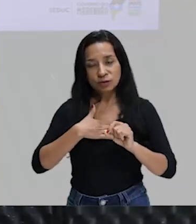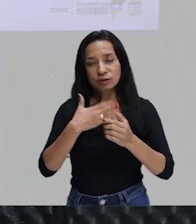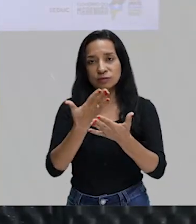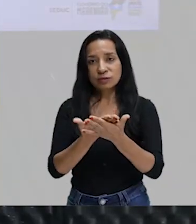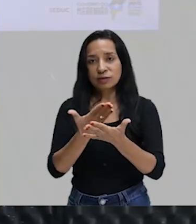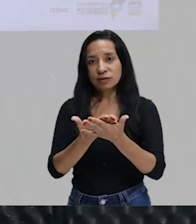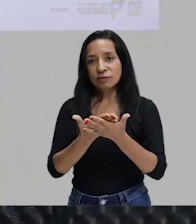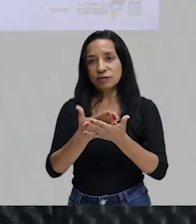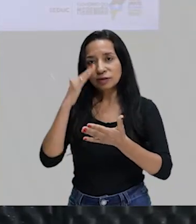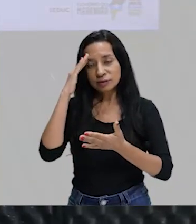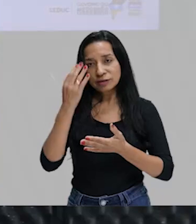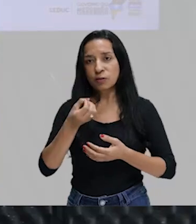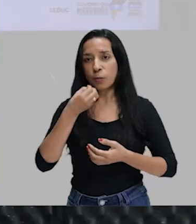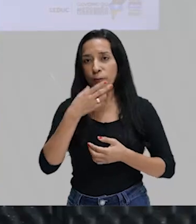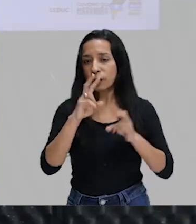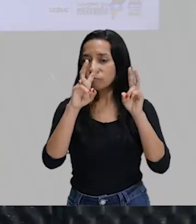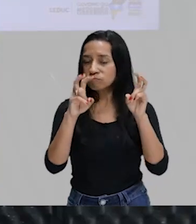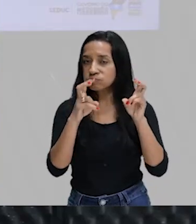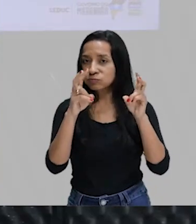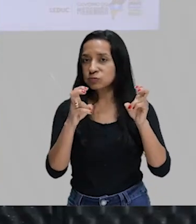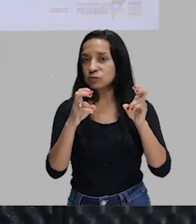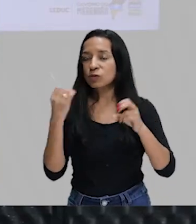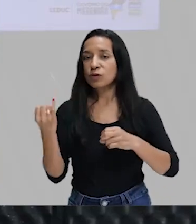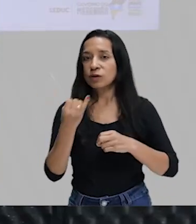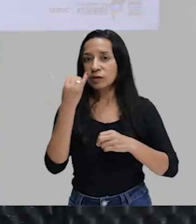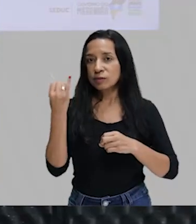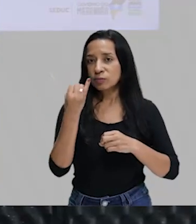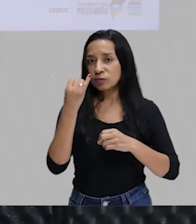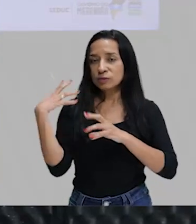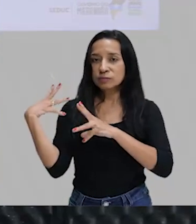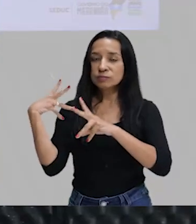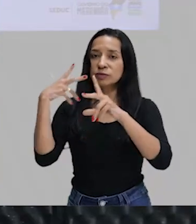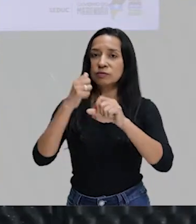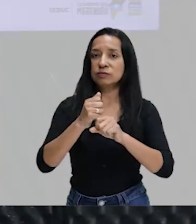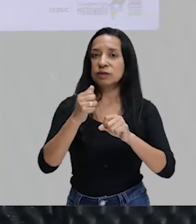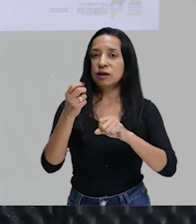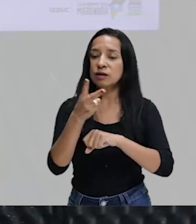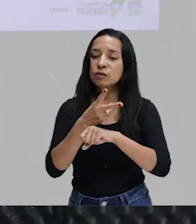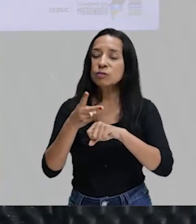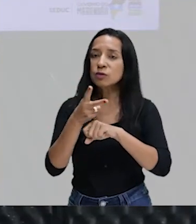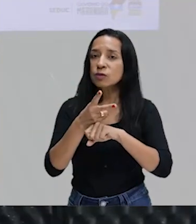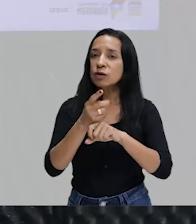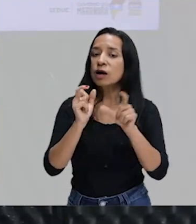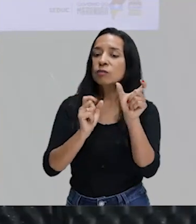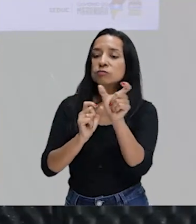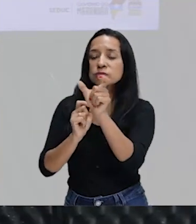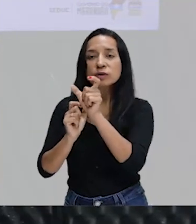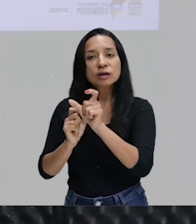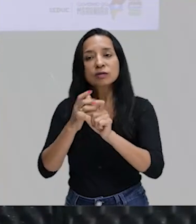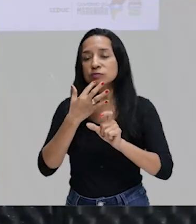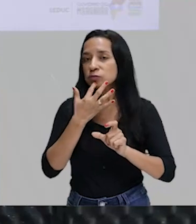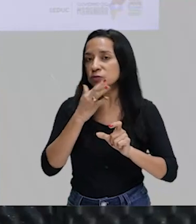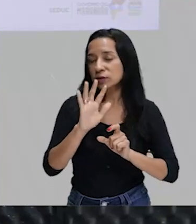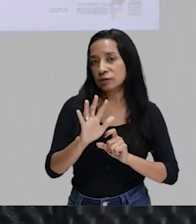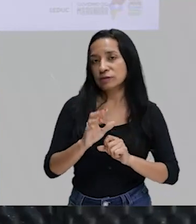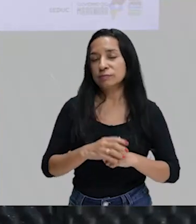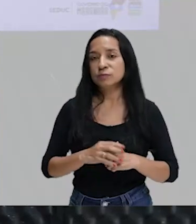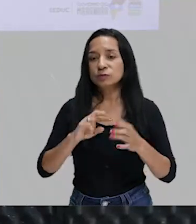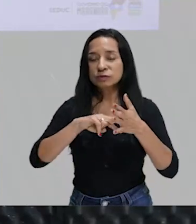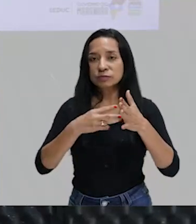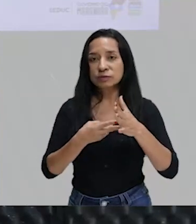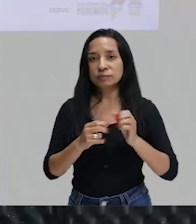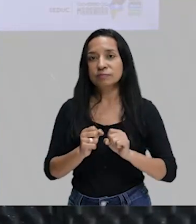aula? Entenderam bem o assunto? É importante revisar e procurar aquelas palavras que vocês não conhecem o significado.